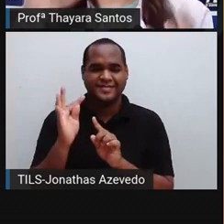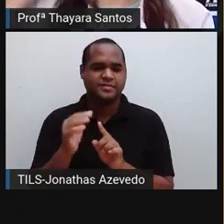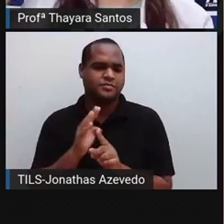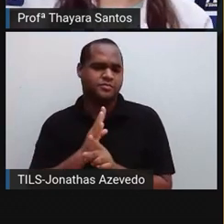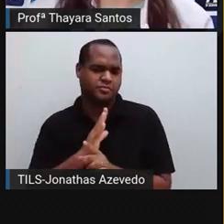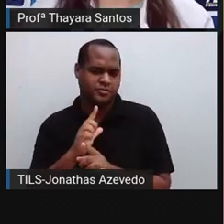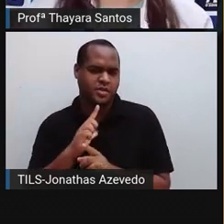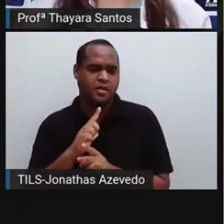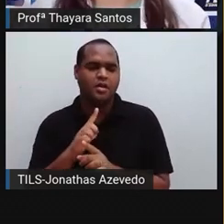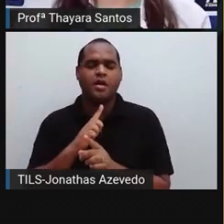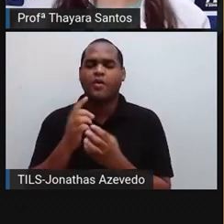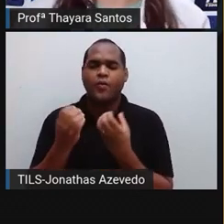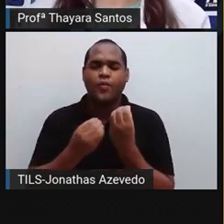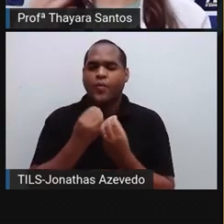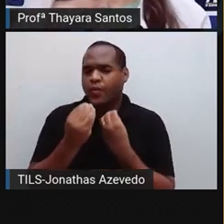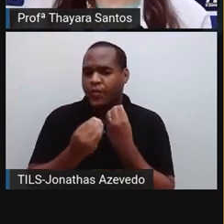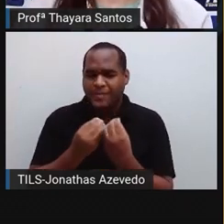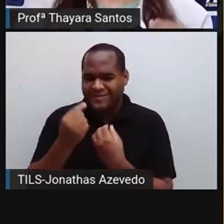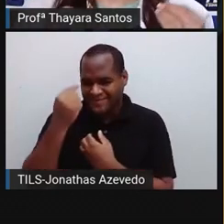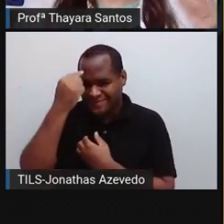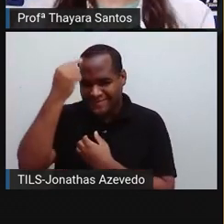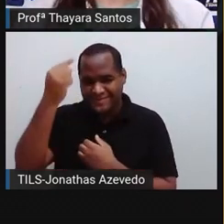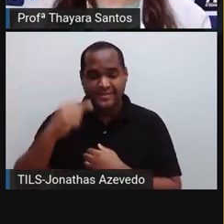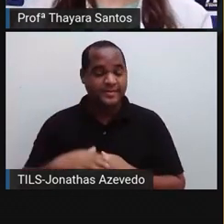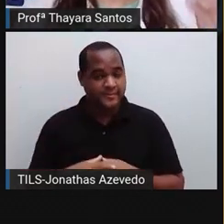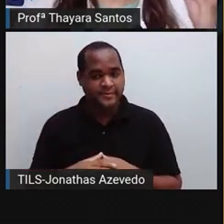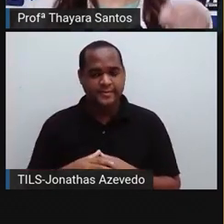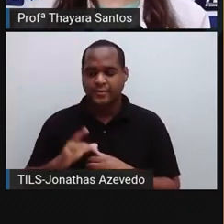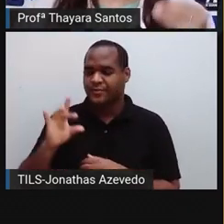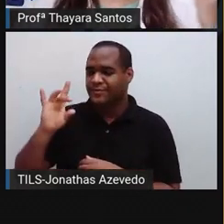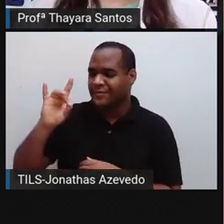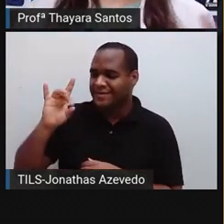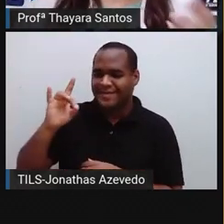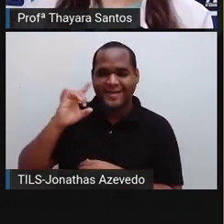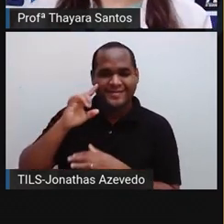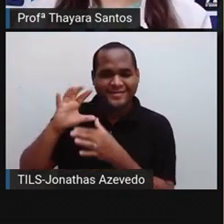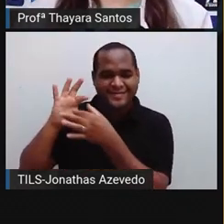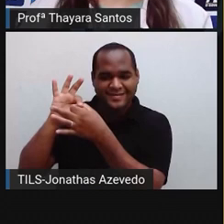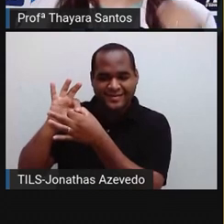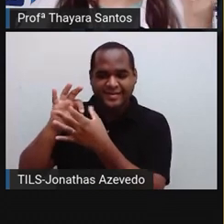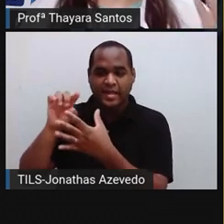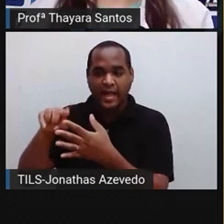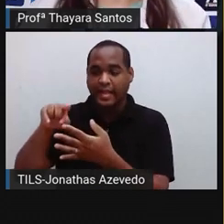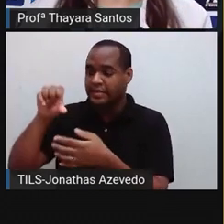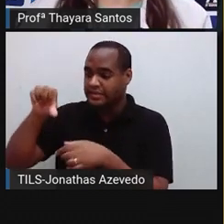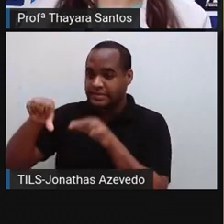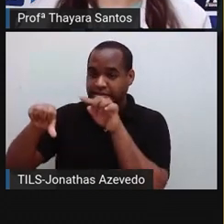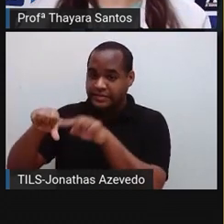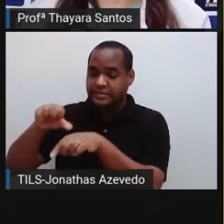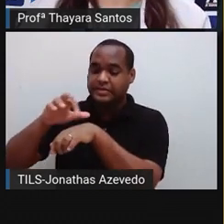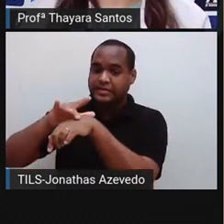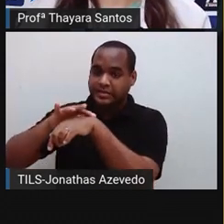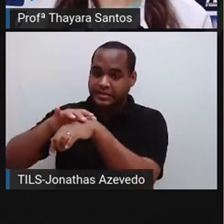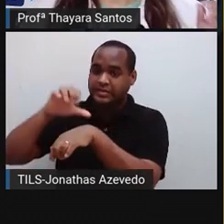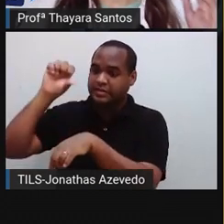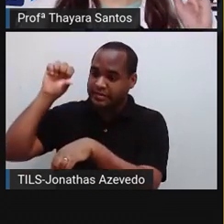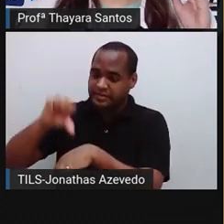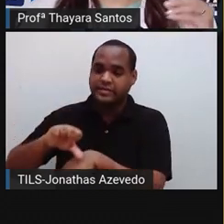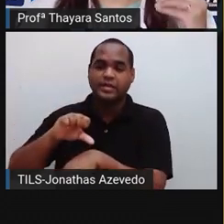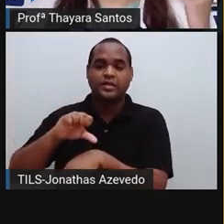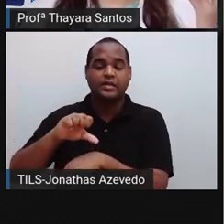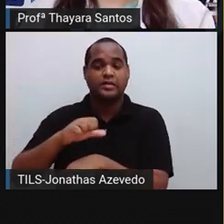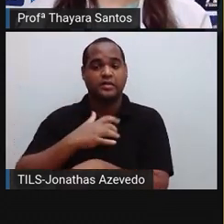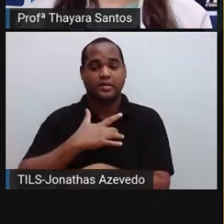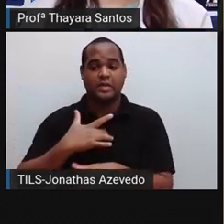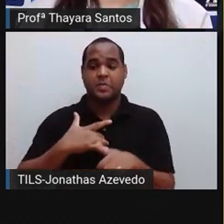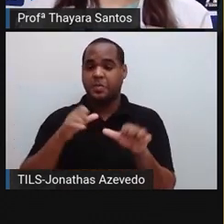pega o tétano em contato com uma superfície que esteja contaminada por essa bactéria. E que